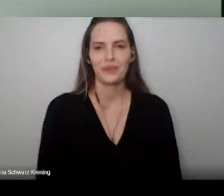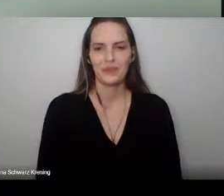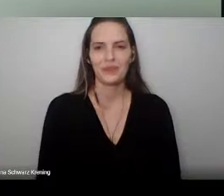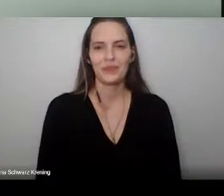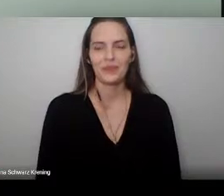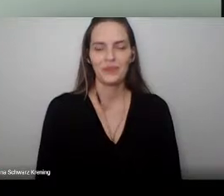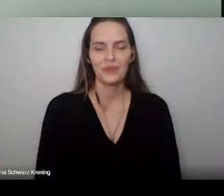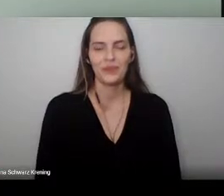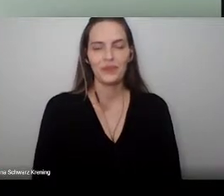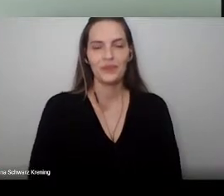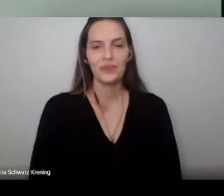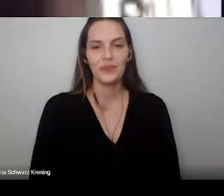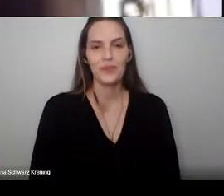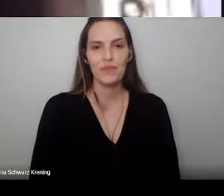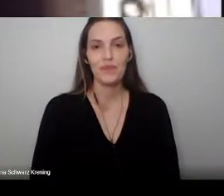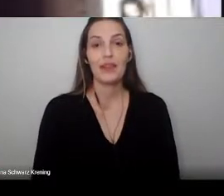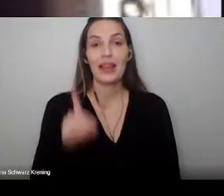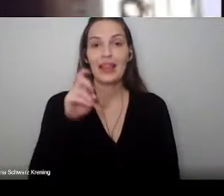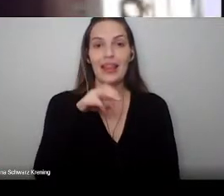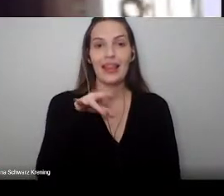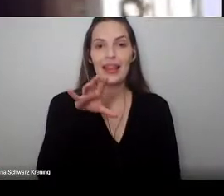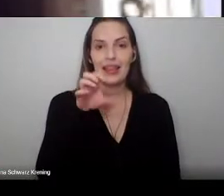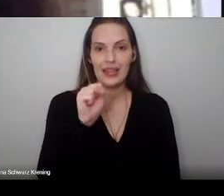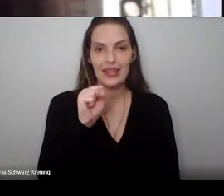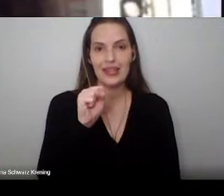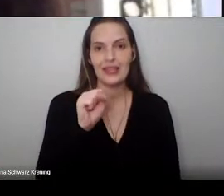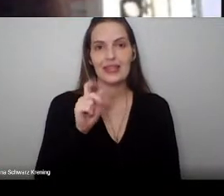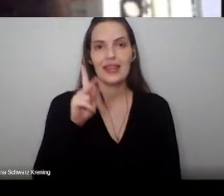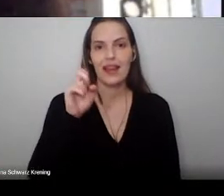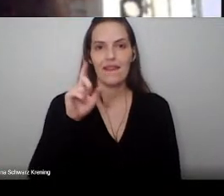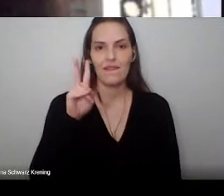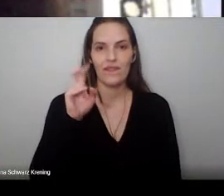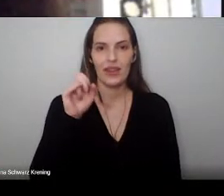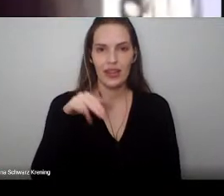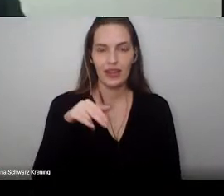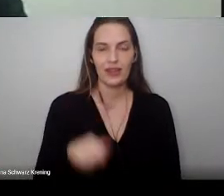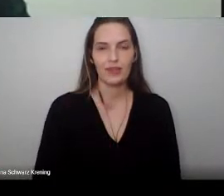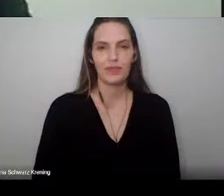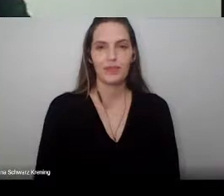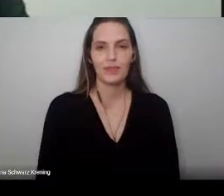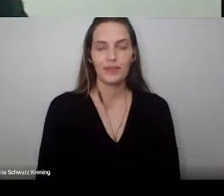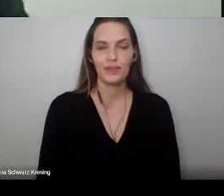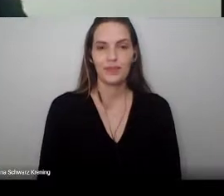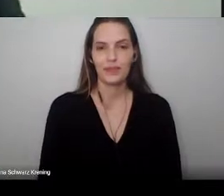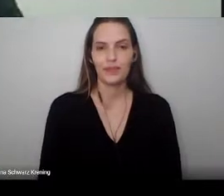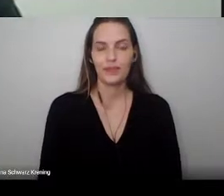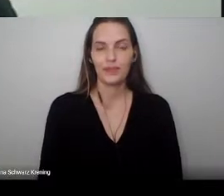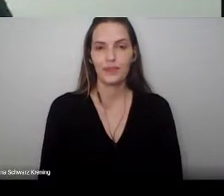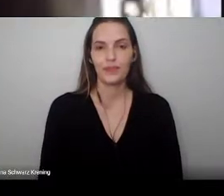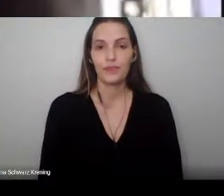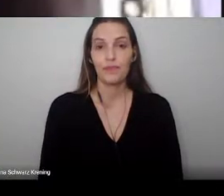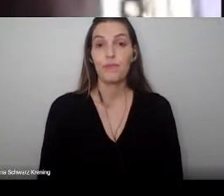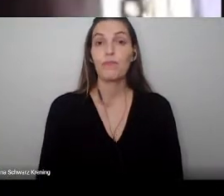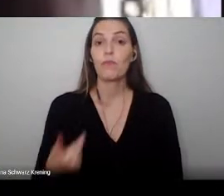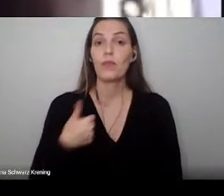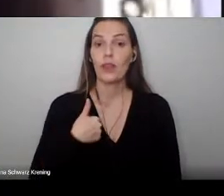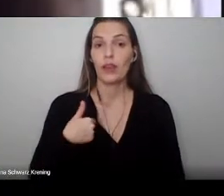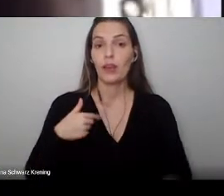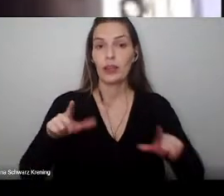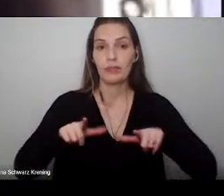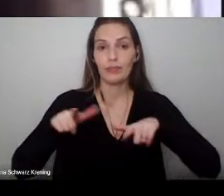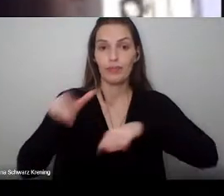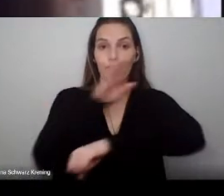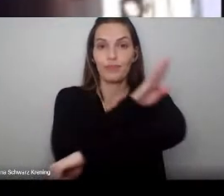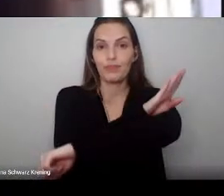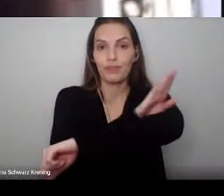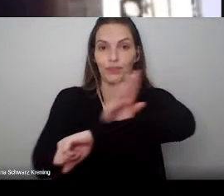Denis, Kevin, para ação da Costa. Bem, professora. Eu lhe concedo o grau de bacharel